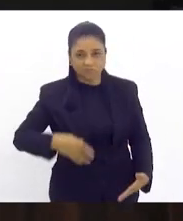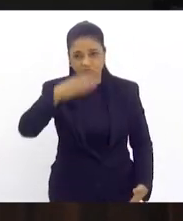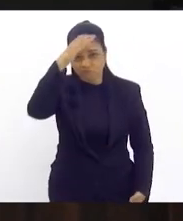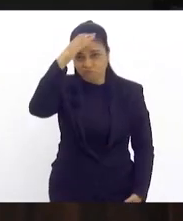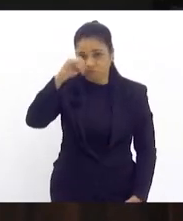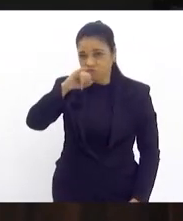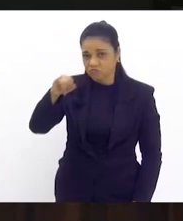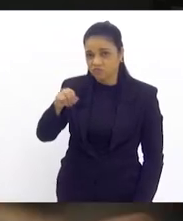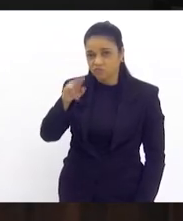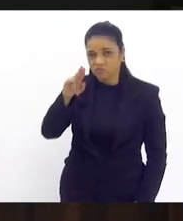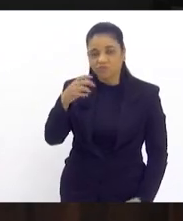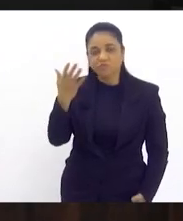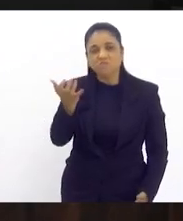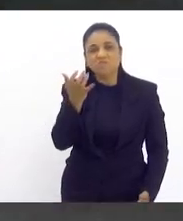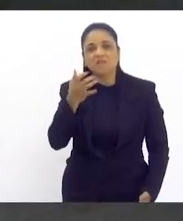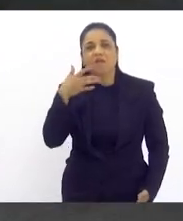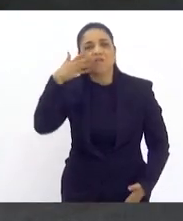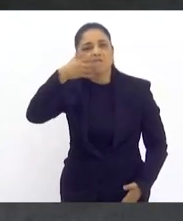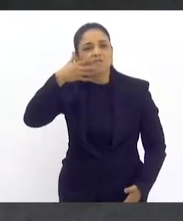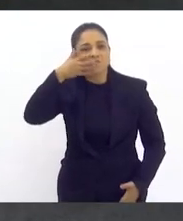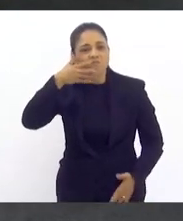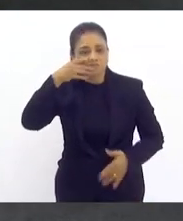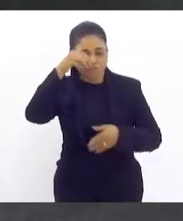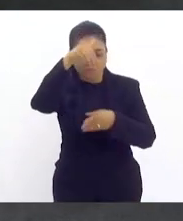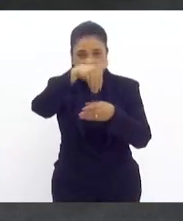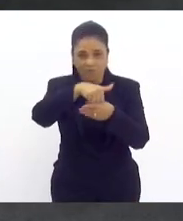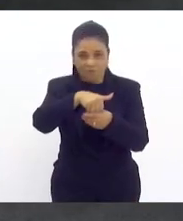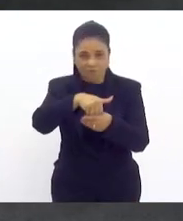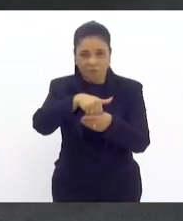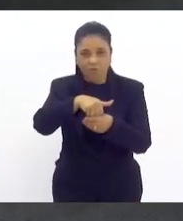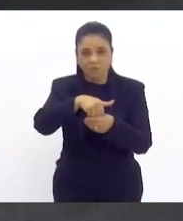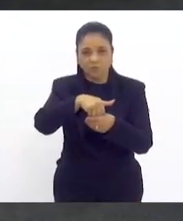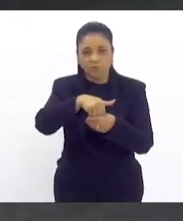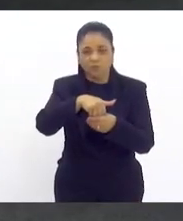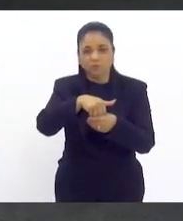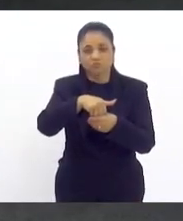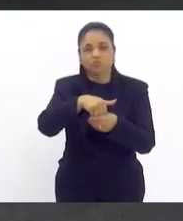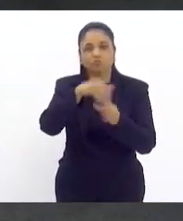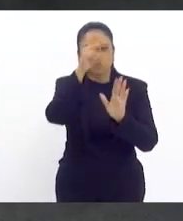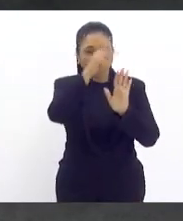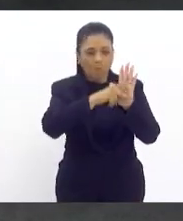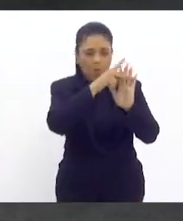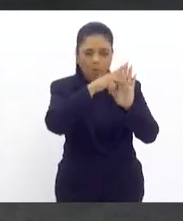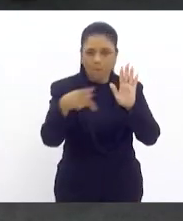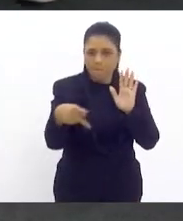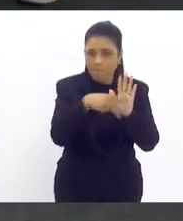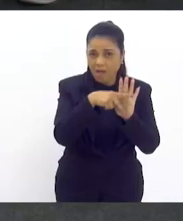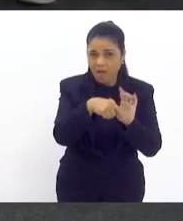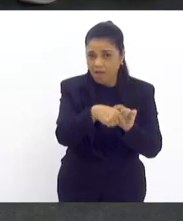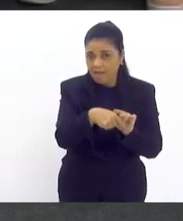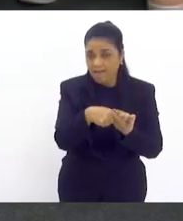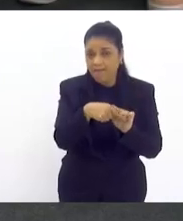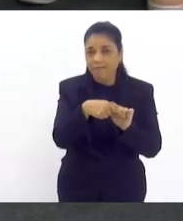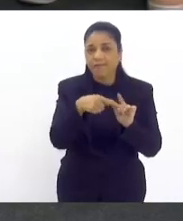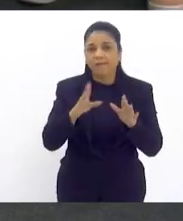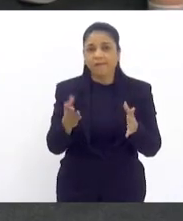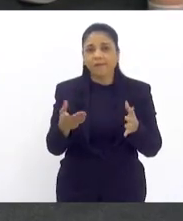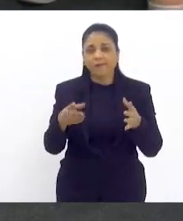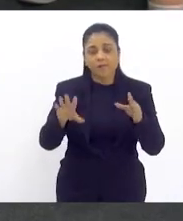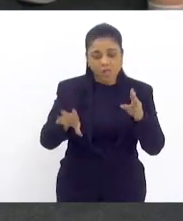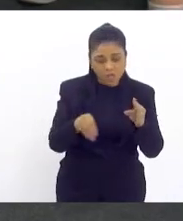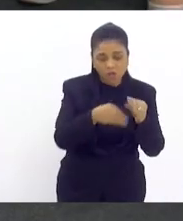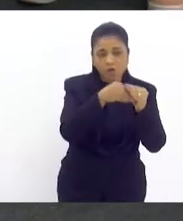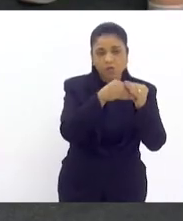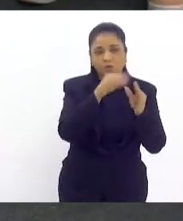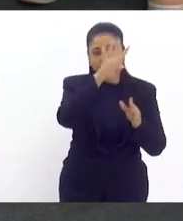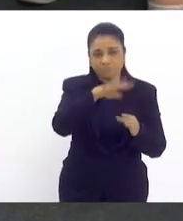Quero declarar o meu voto nesse projeto que inclui no calendário